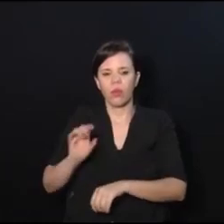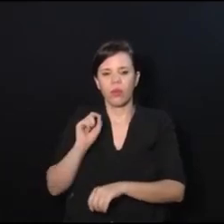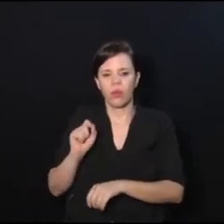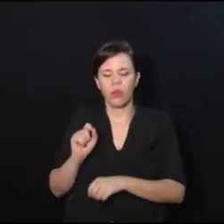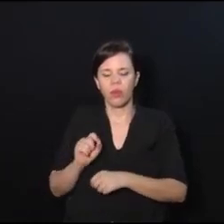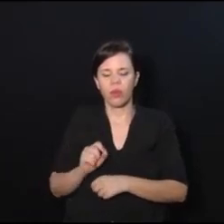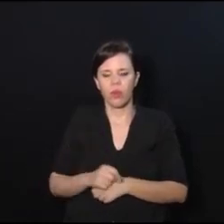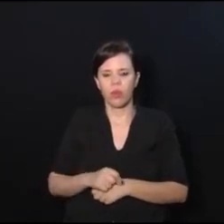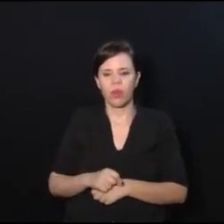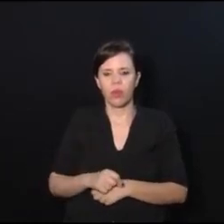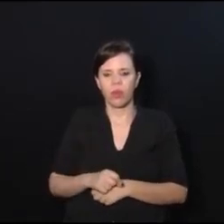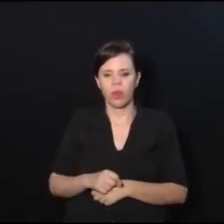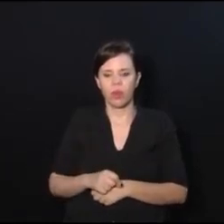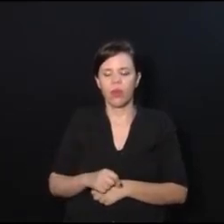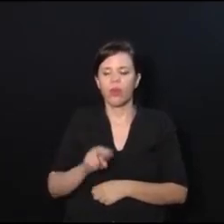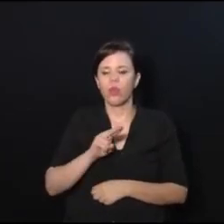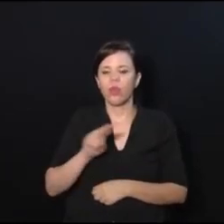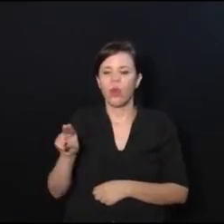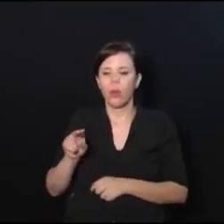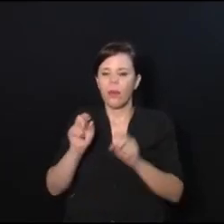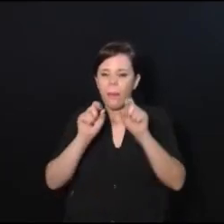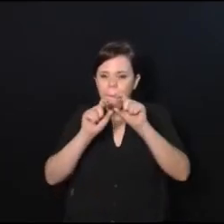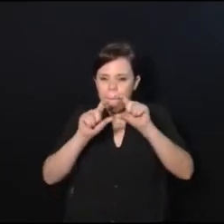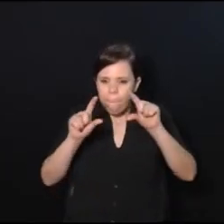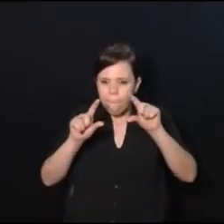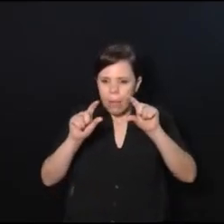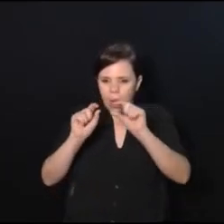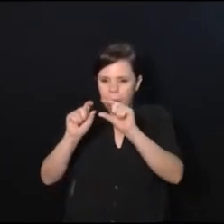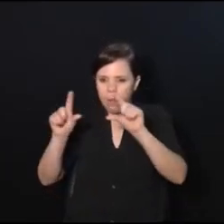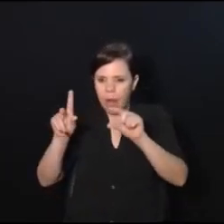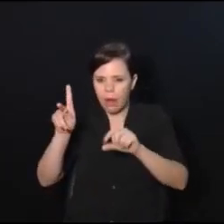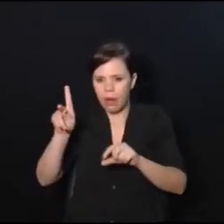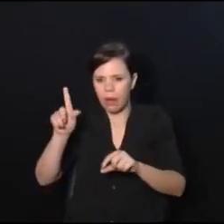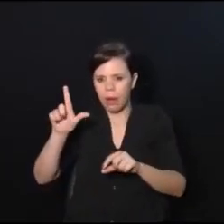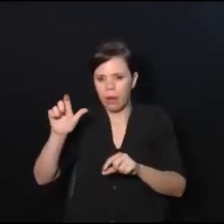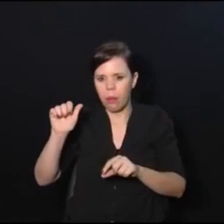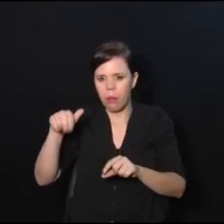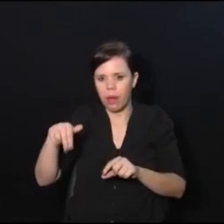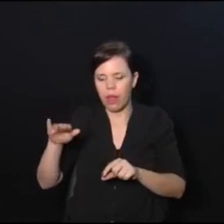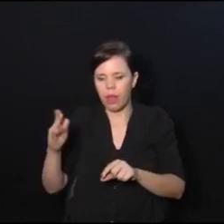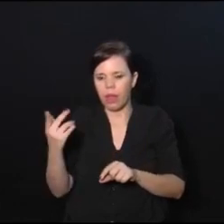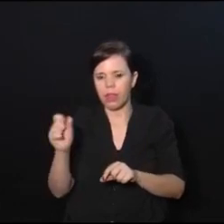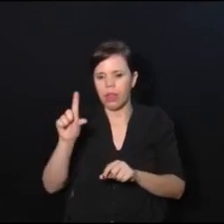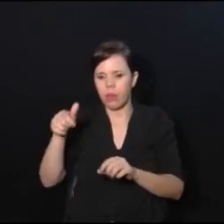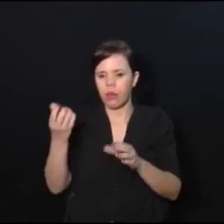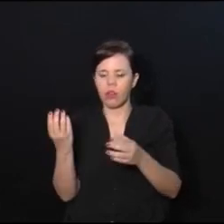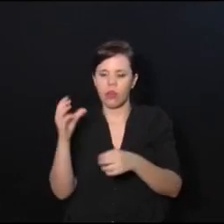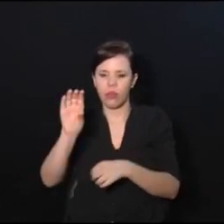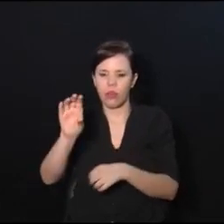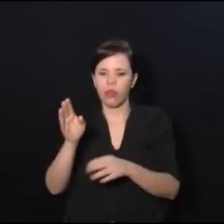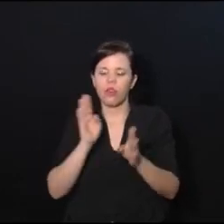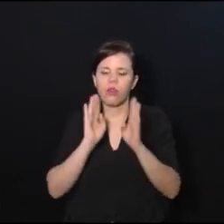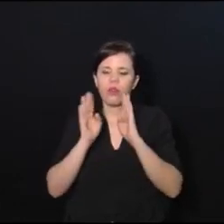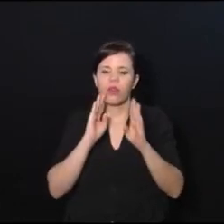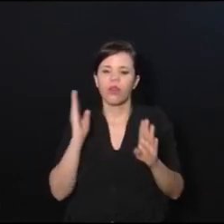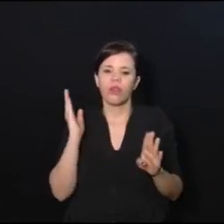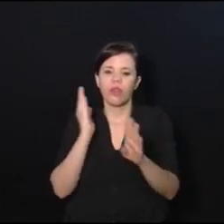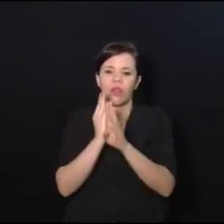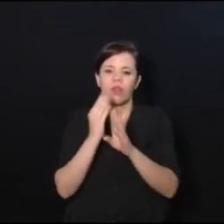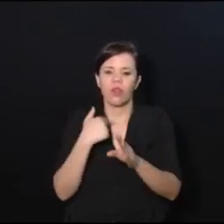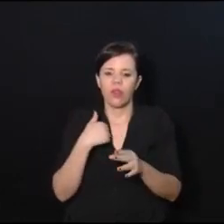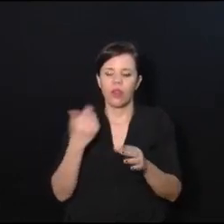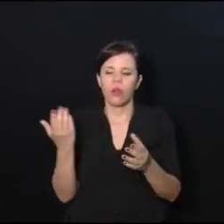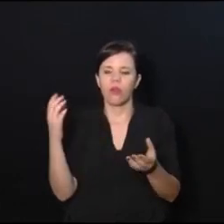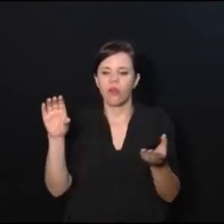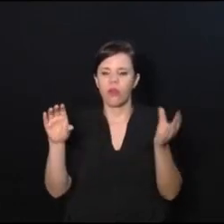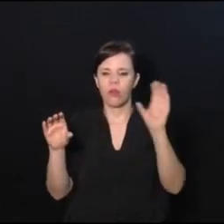que se chama Plaquinhas. Esse texto é muito legal, depois eu publico ele no Facebook. Se vocês quiserem encontrar as coisas que eu